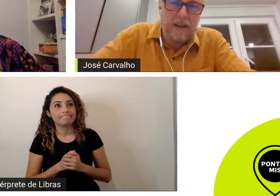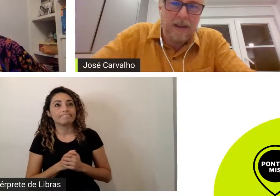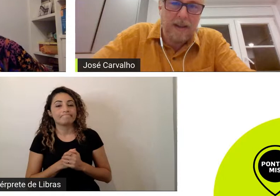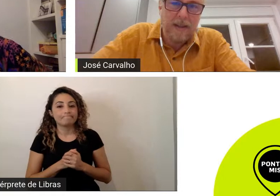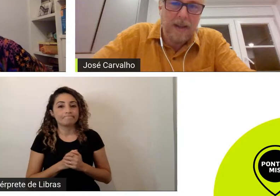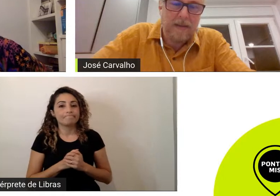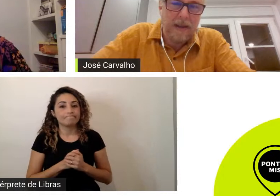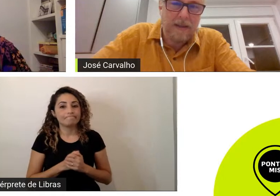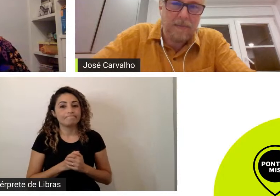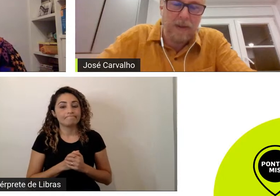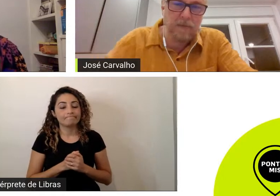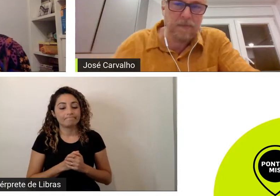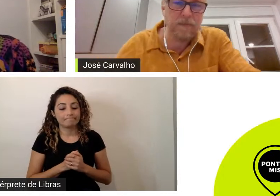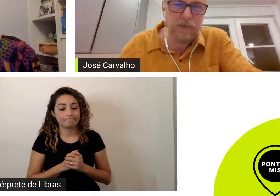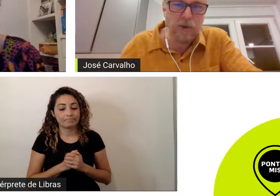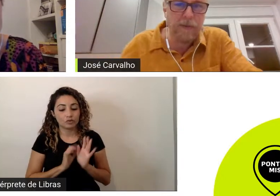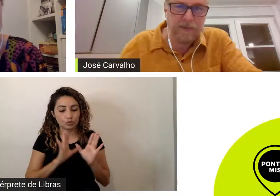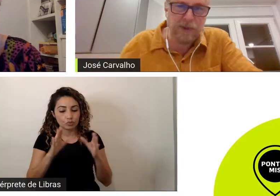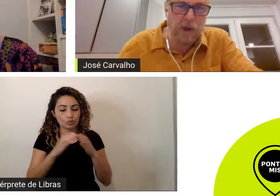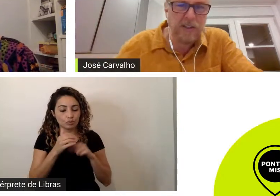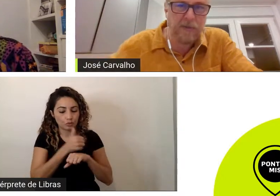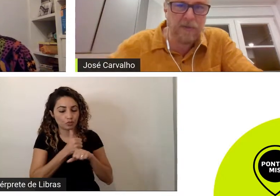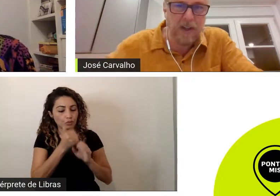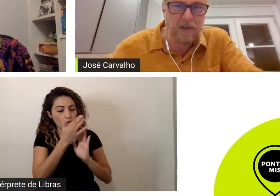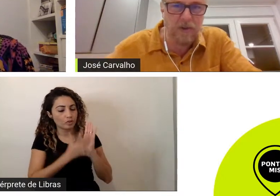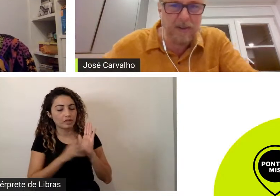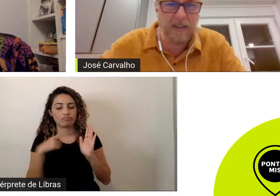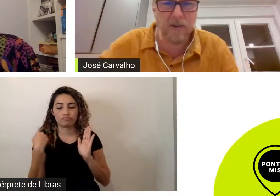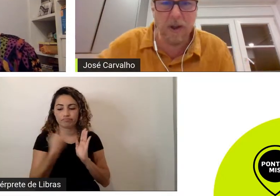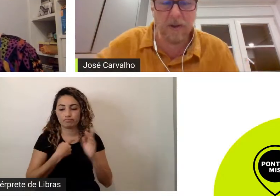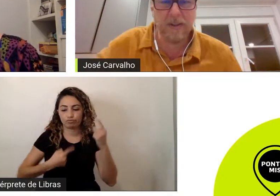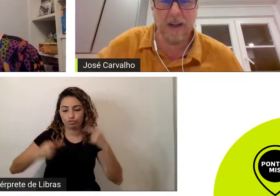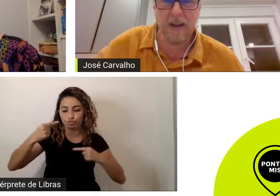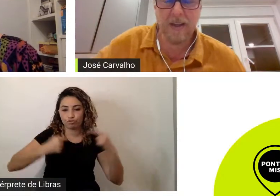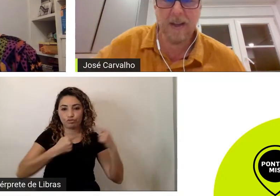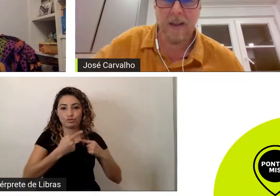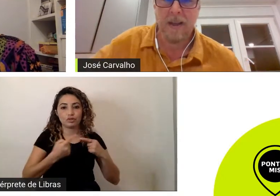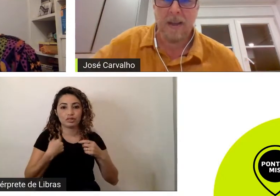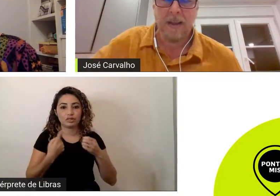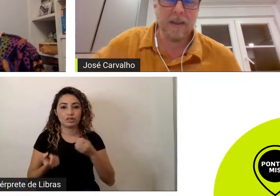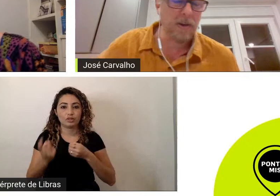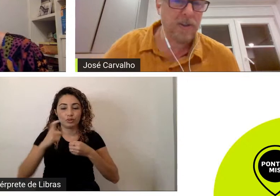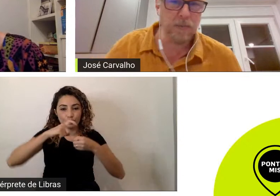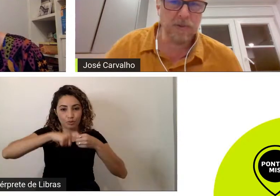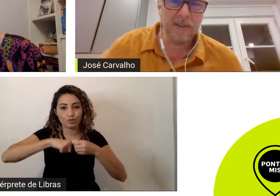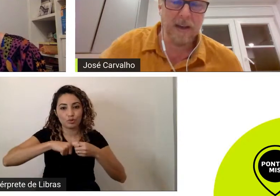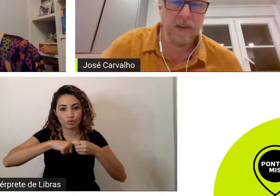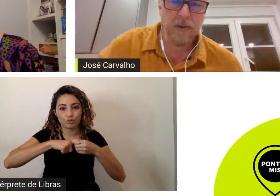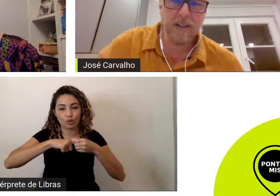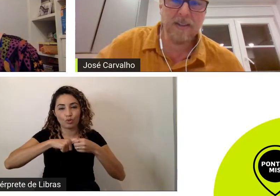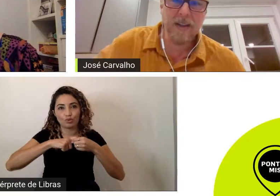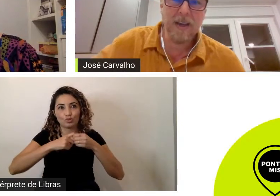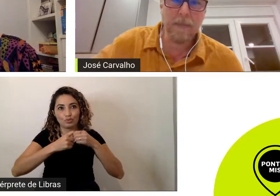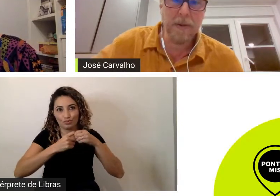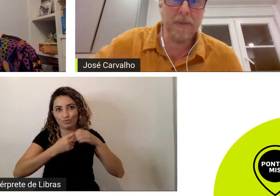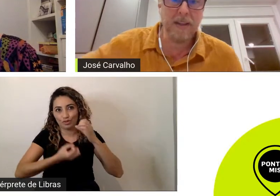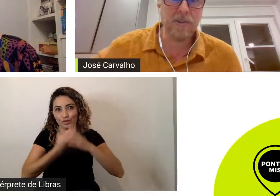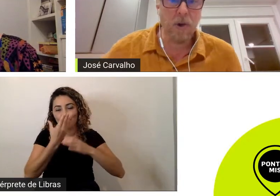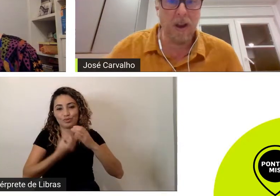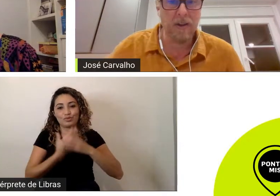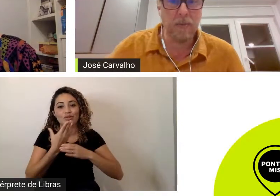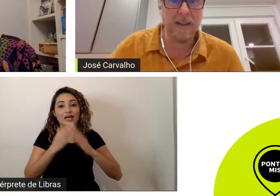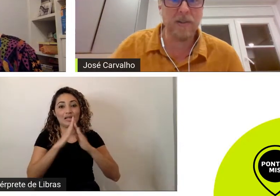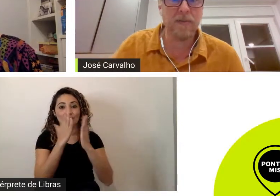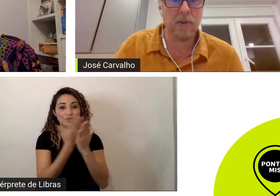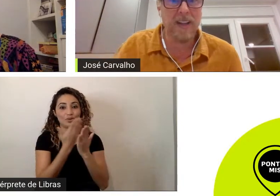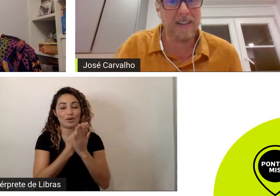roteiraria eu sou sócio fundador da escola roteiraria que eu acho que muitos devem conhecer que é a primeira